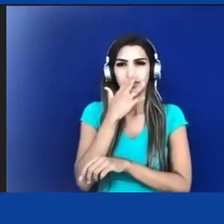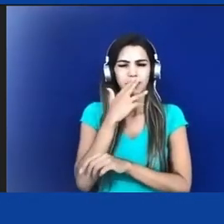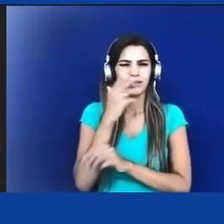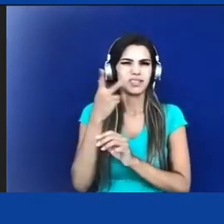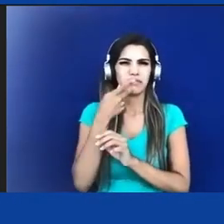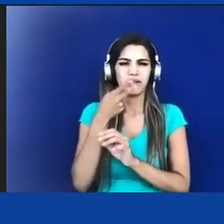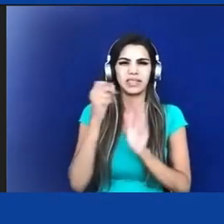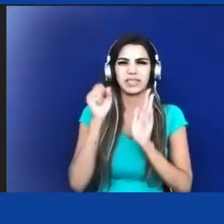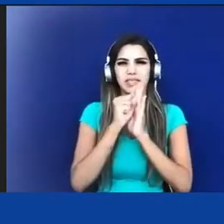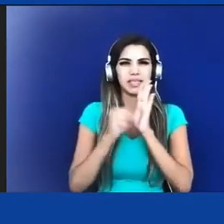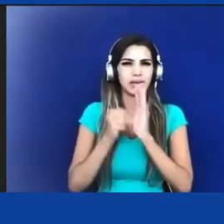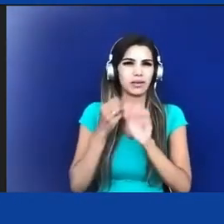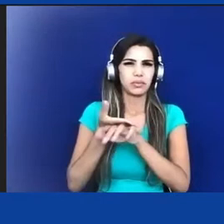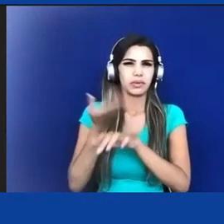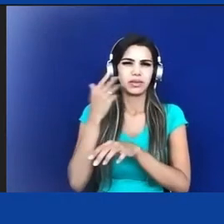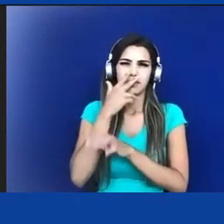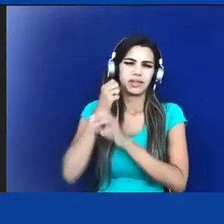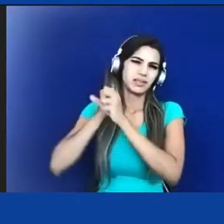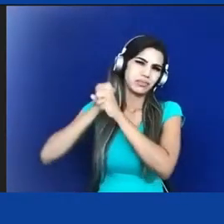mas...